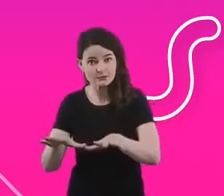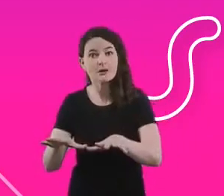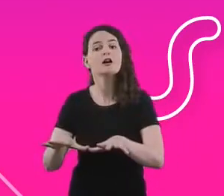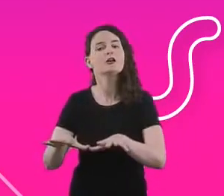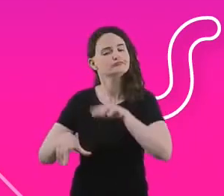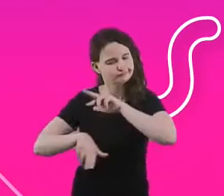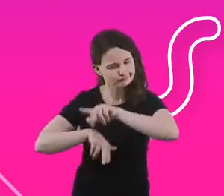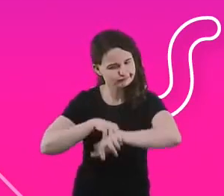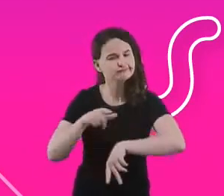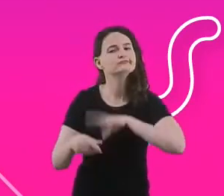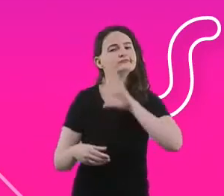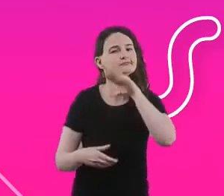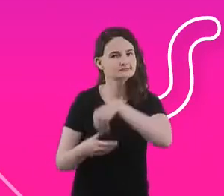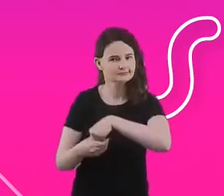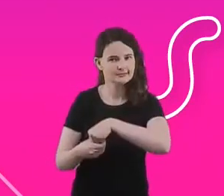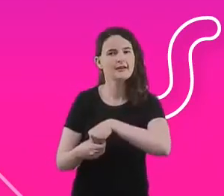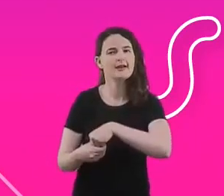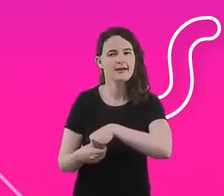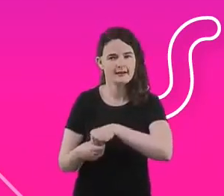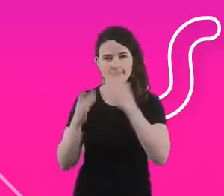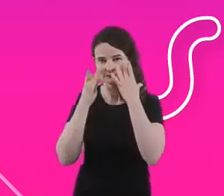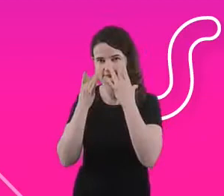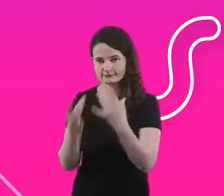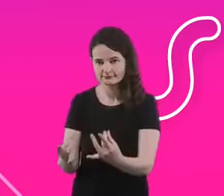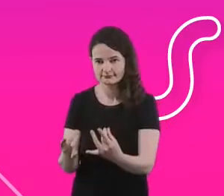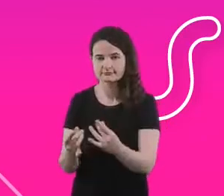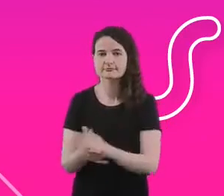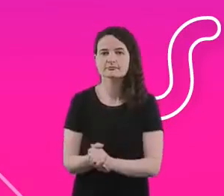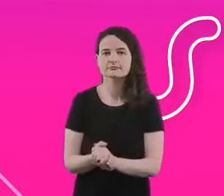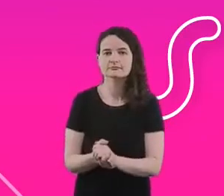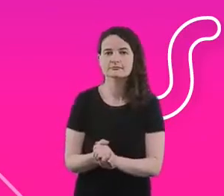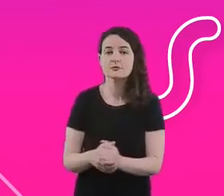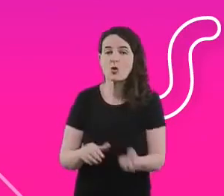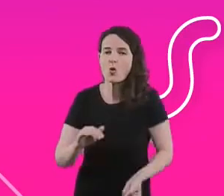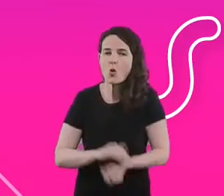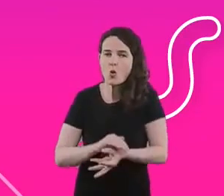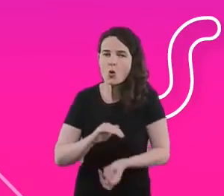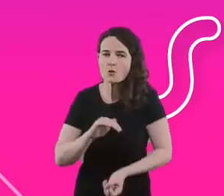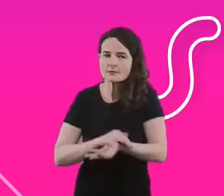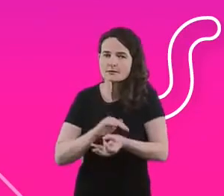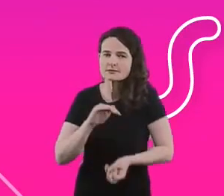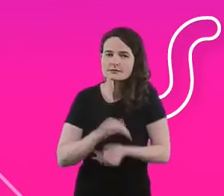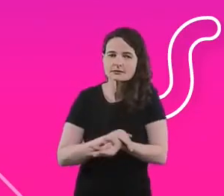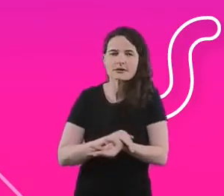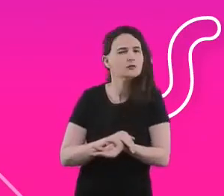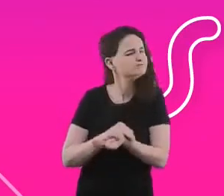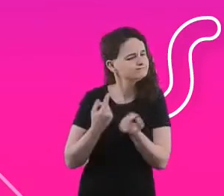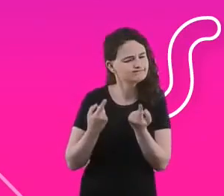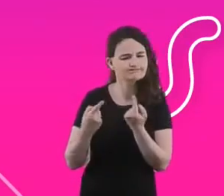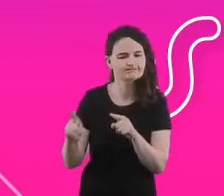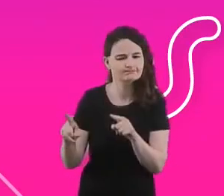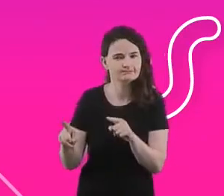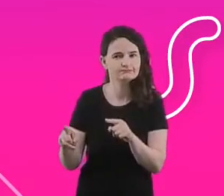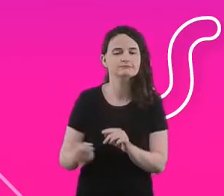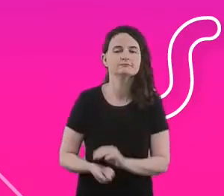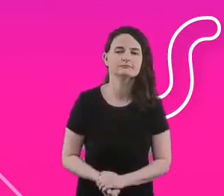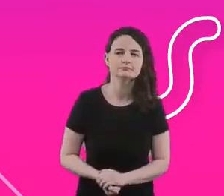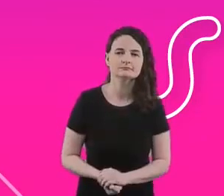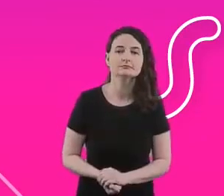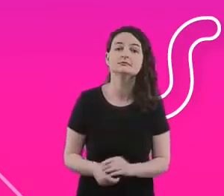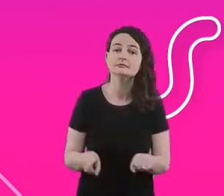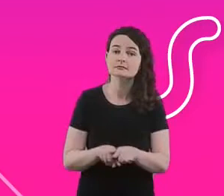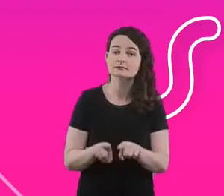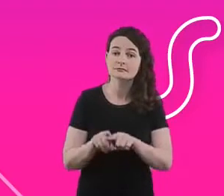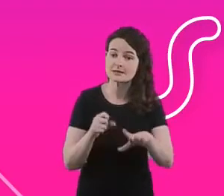sobre, de ouvir sobre, a parte de combate à corrupção também, e mais dois que a fala também bastante, segurança de trabalho,